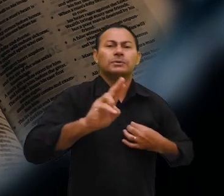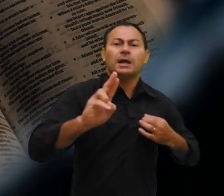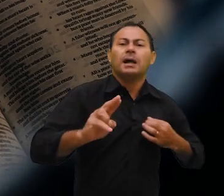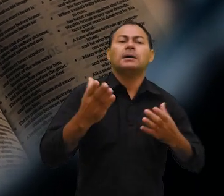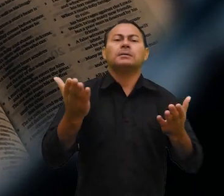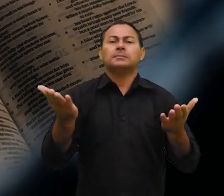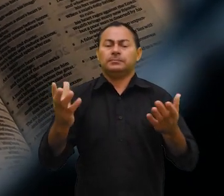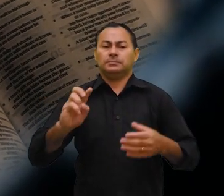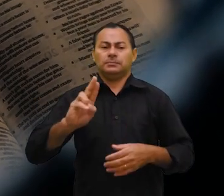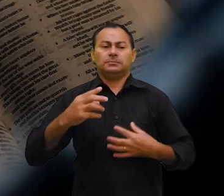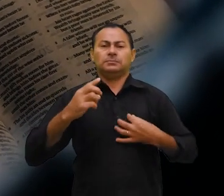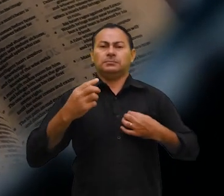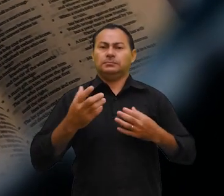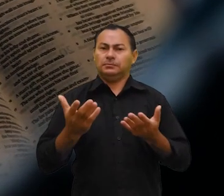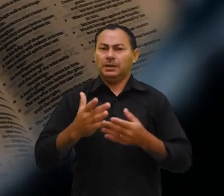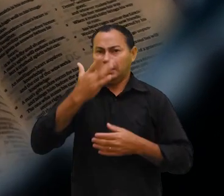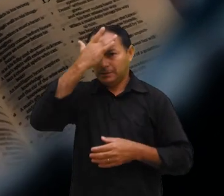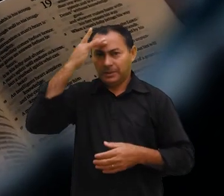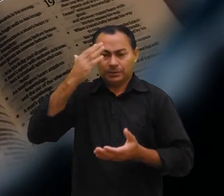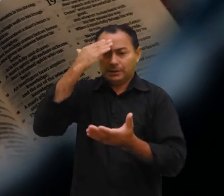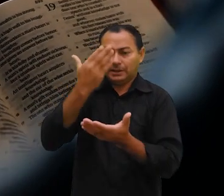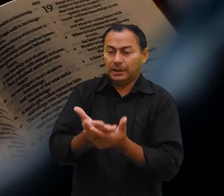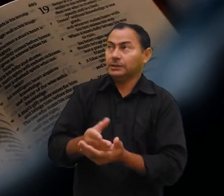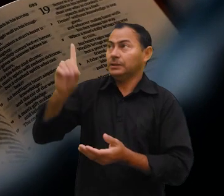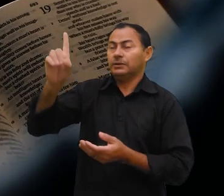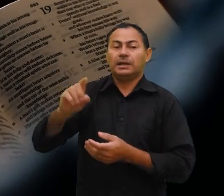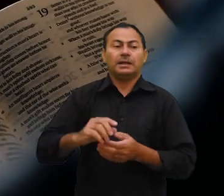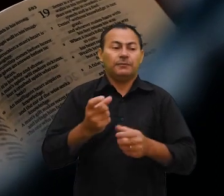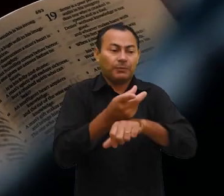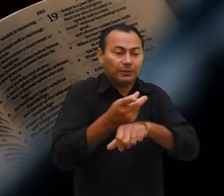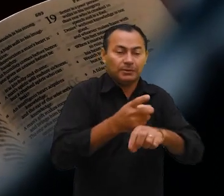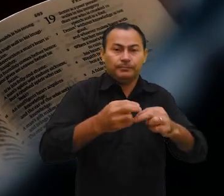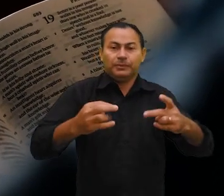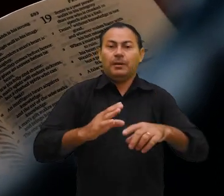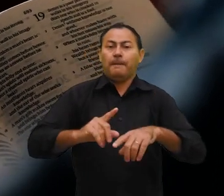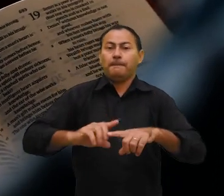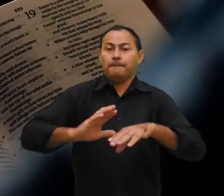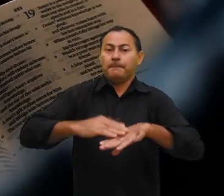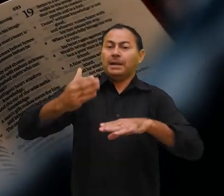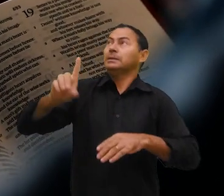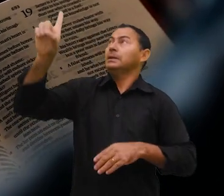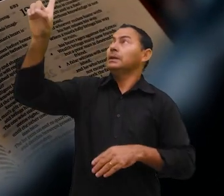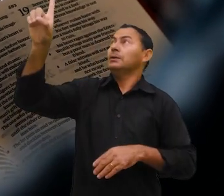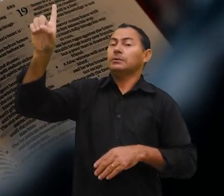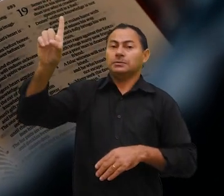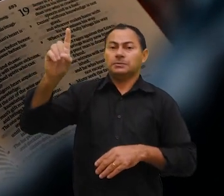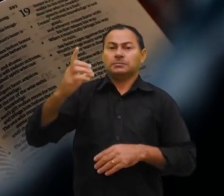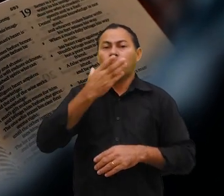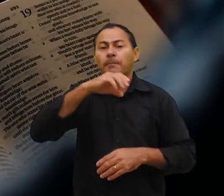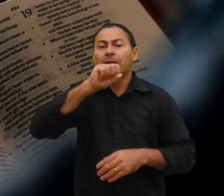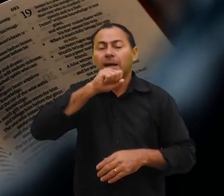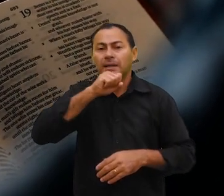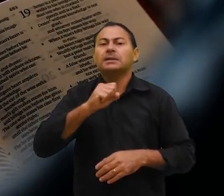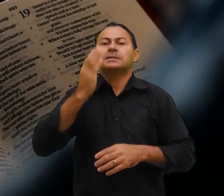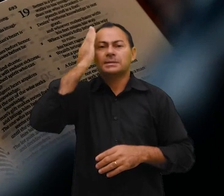vestir. Pois os pagãos é que correm atrás dessas coisas. Mas o Pai Celestial sabe que vocês